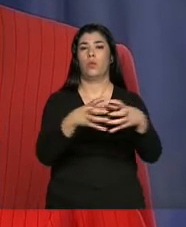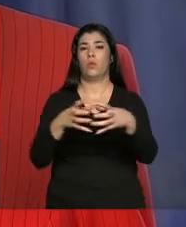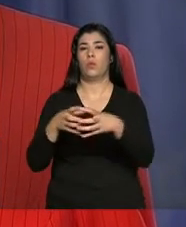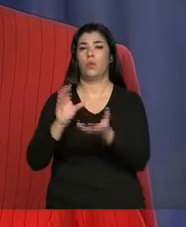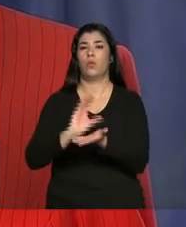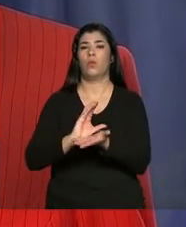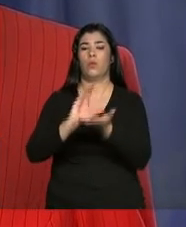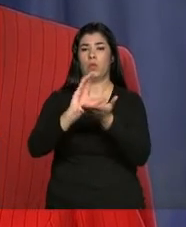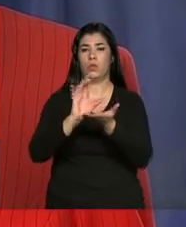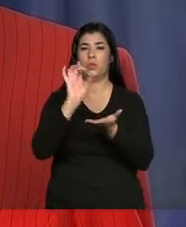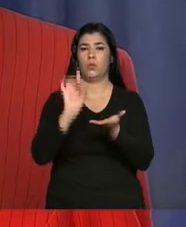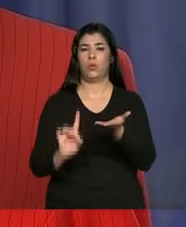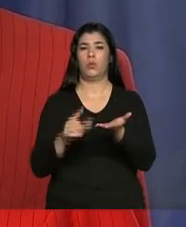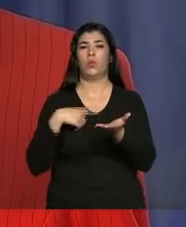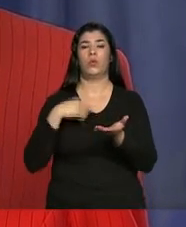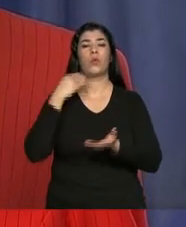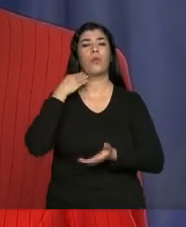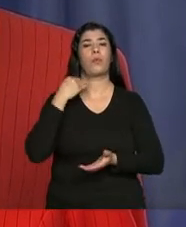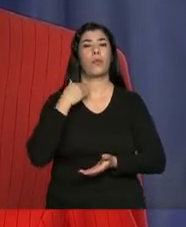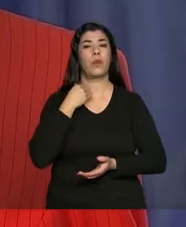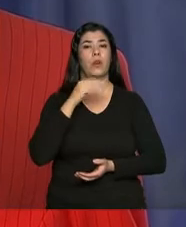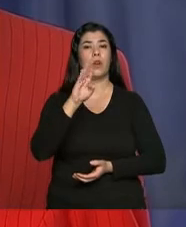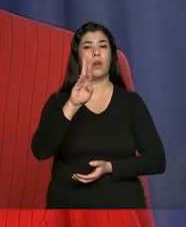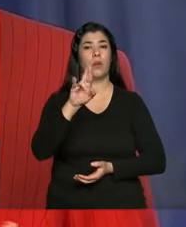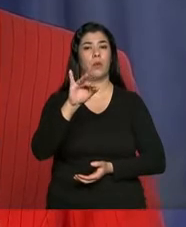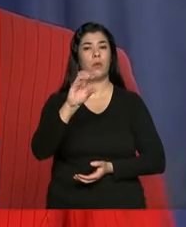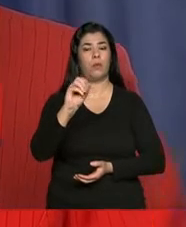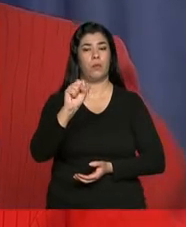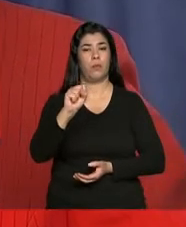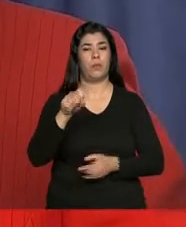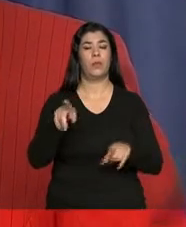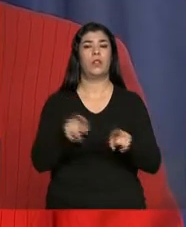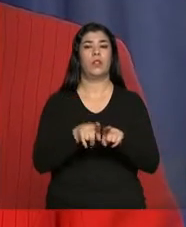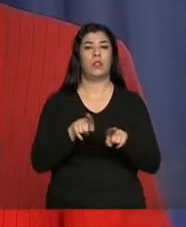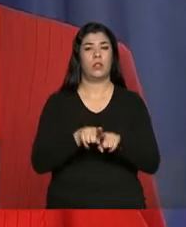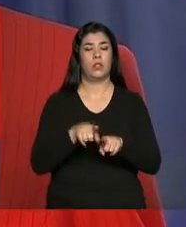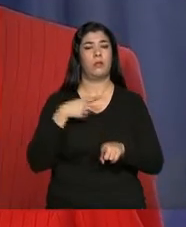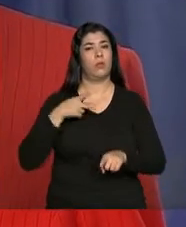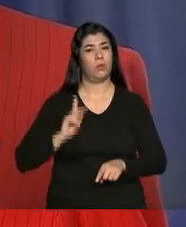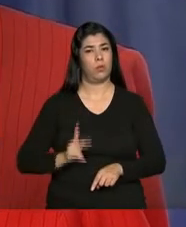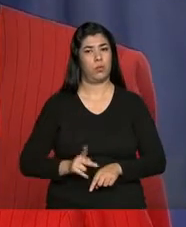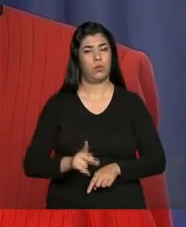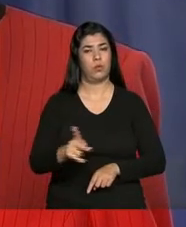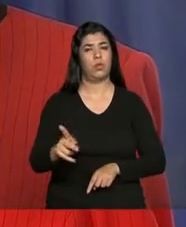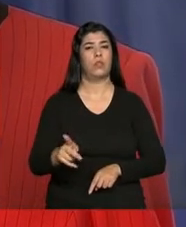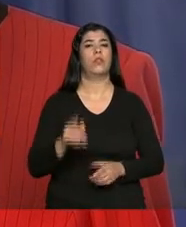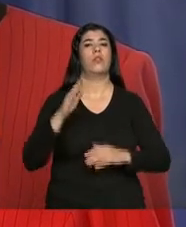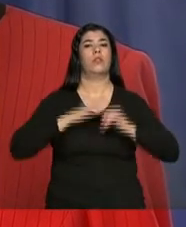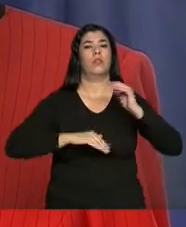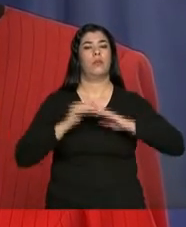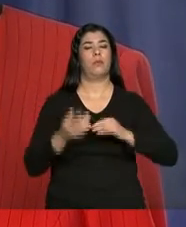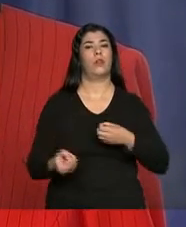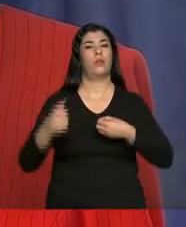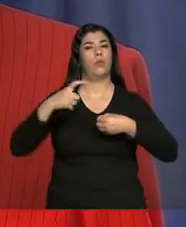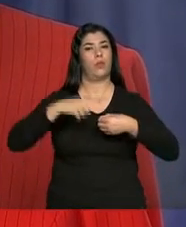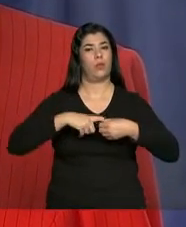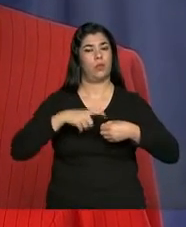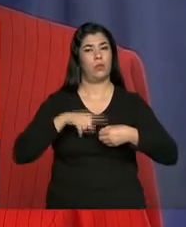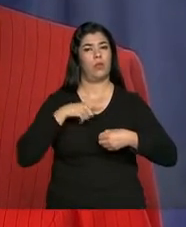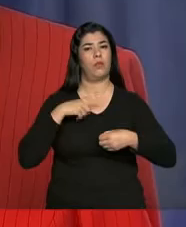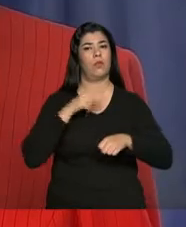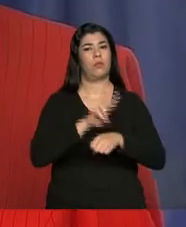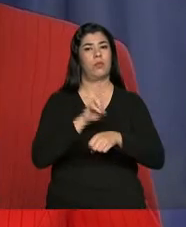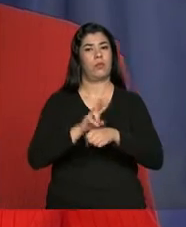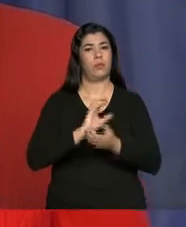conselhos de administração do Banco dos BRICS, assim como vamos dar prosseguimento e concretizar o acordo contingente de